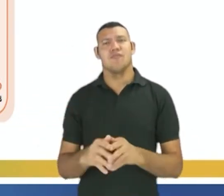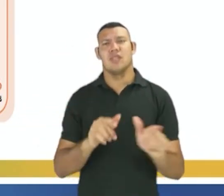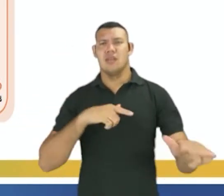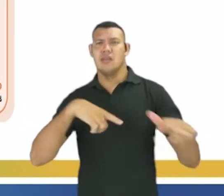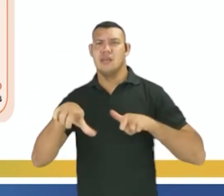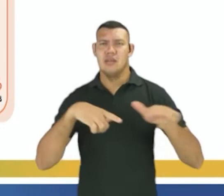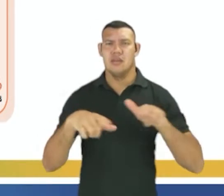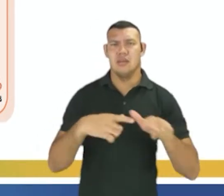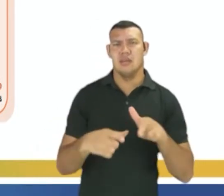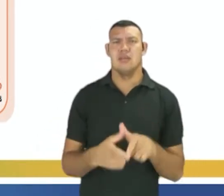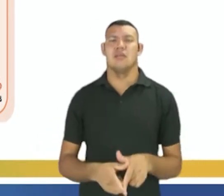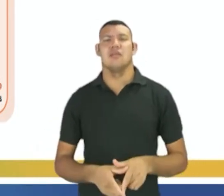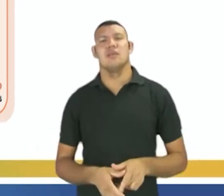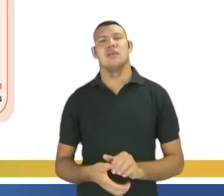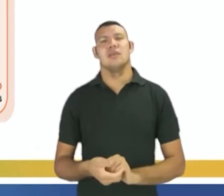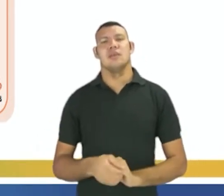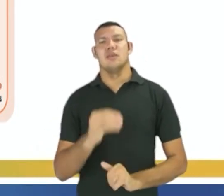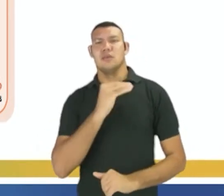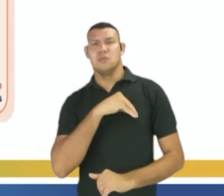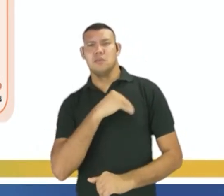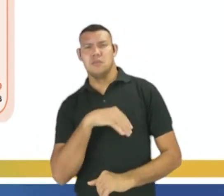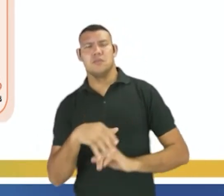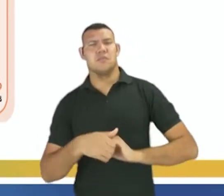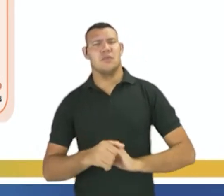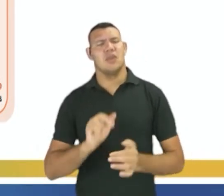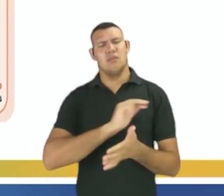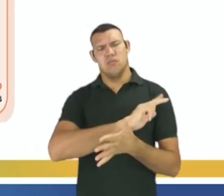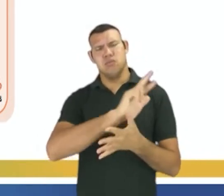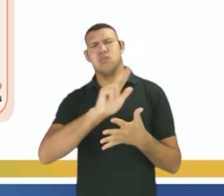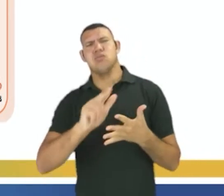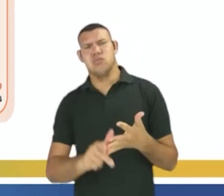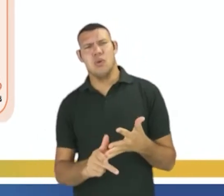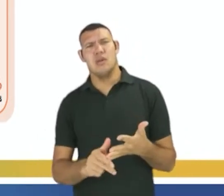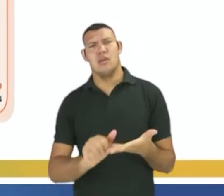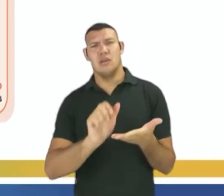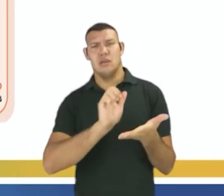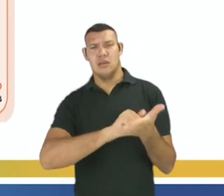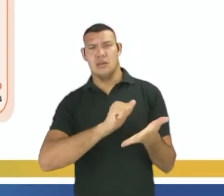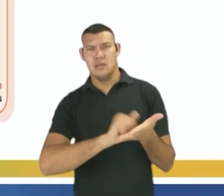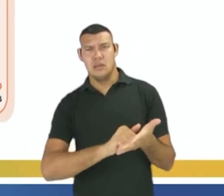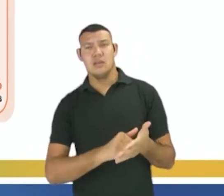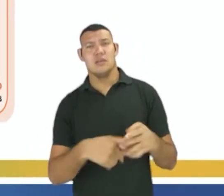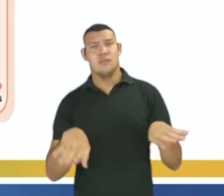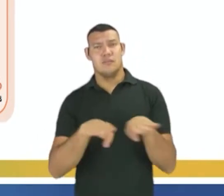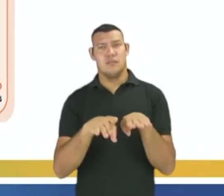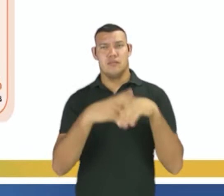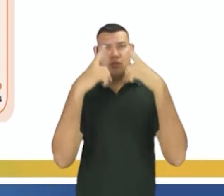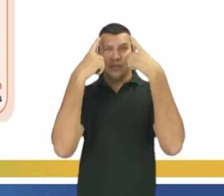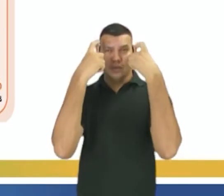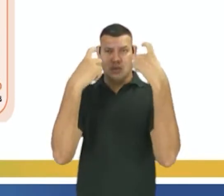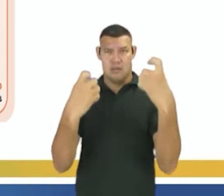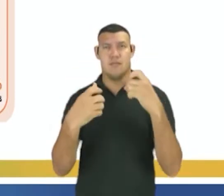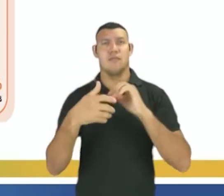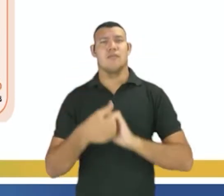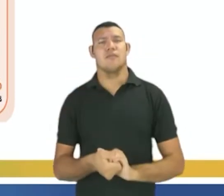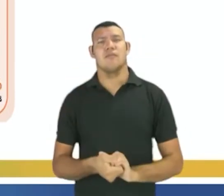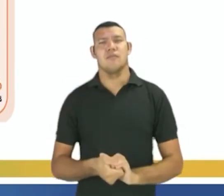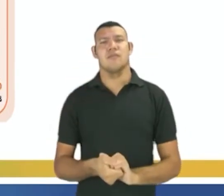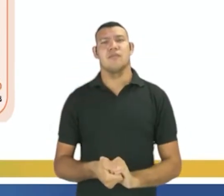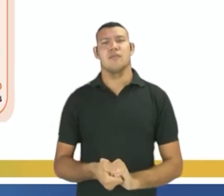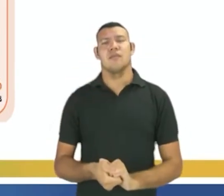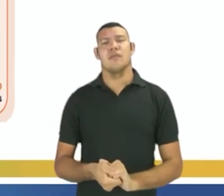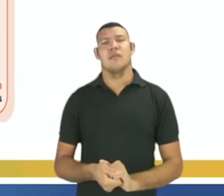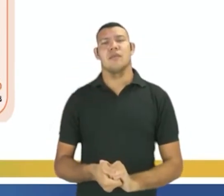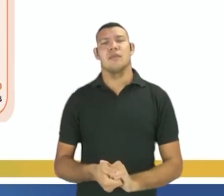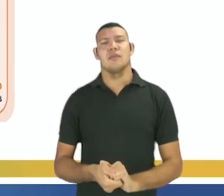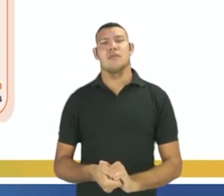condições de moradia. E aí outros números nas questões da violência. Taxa de homicídio por